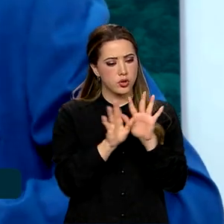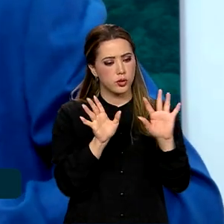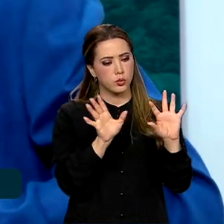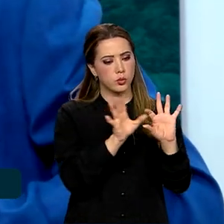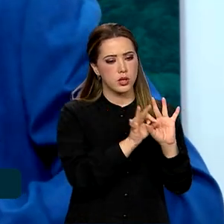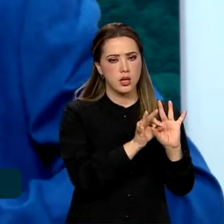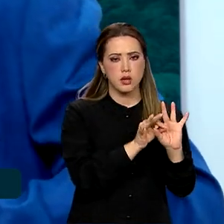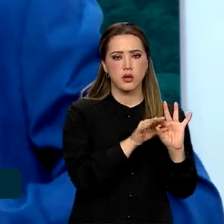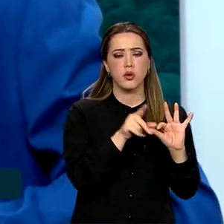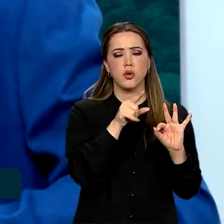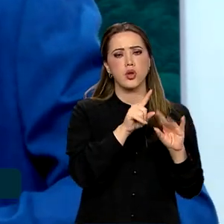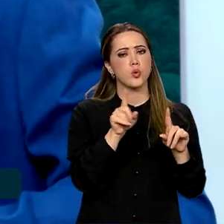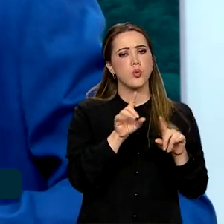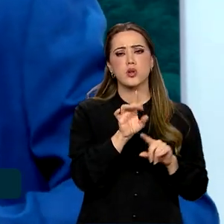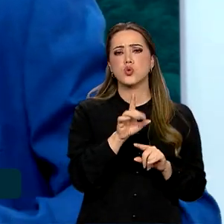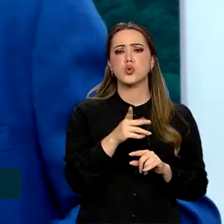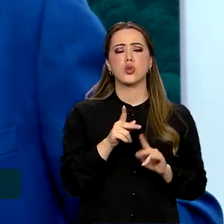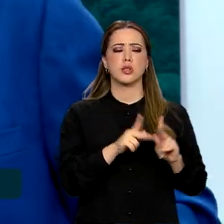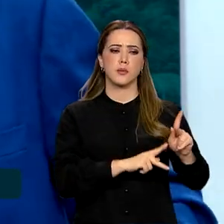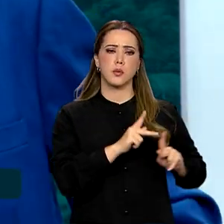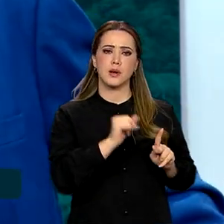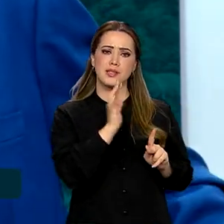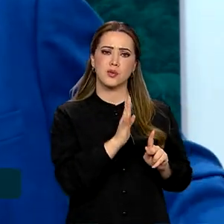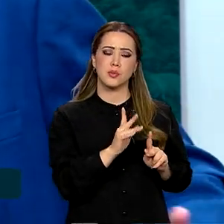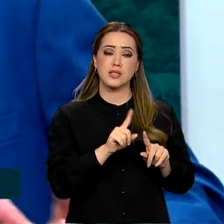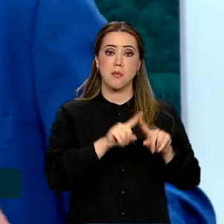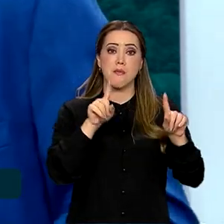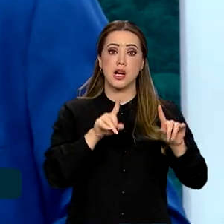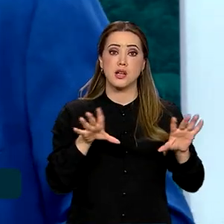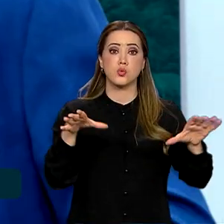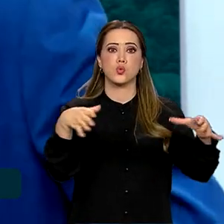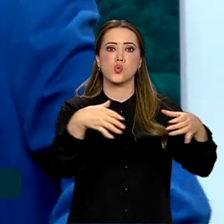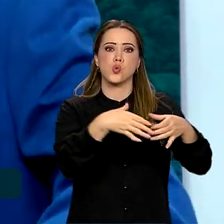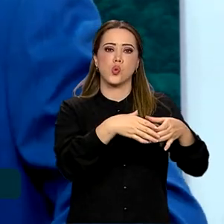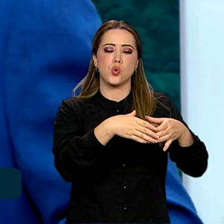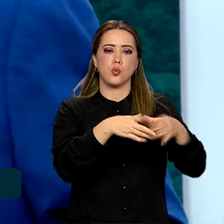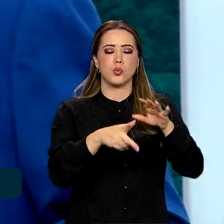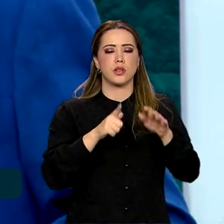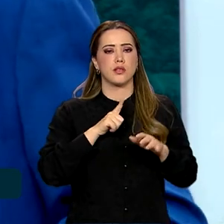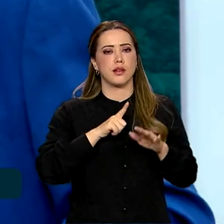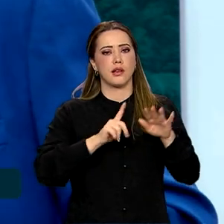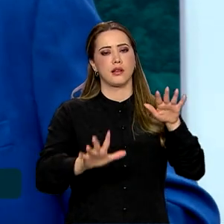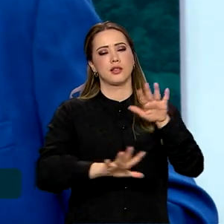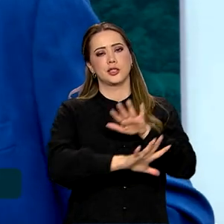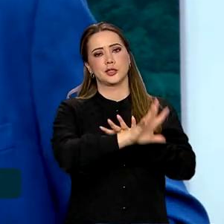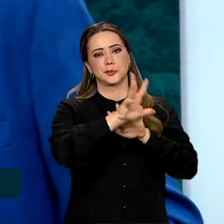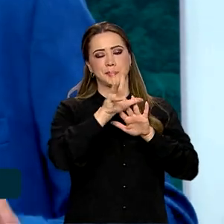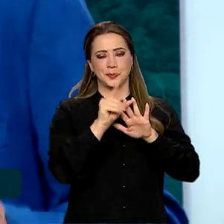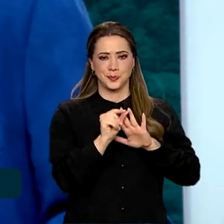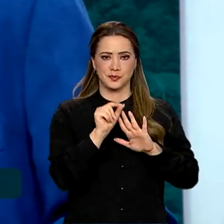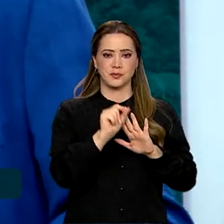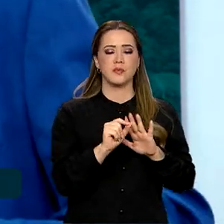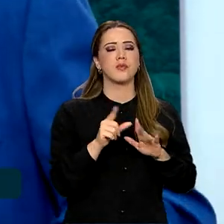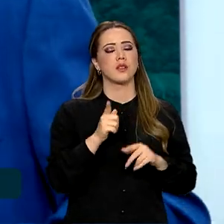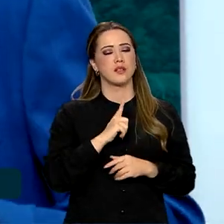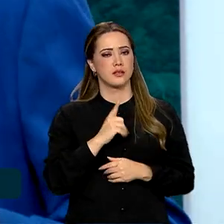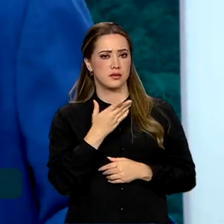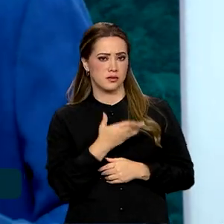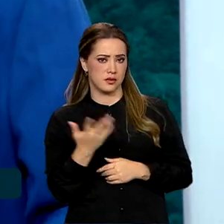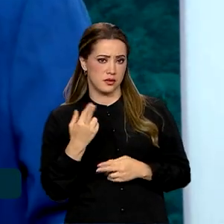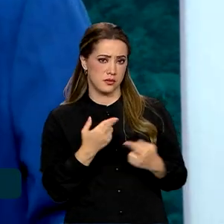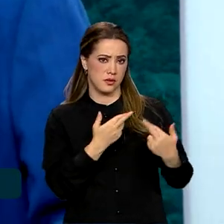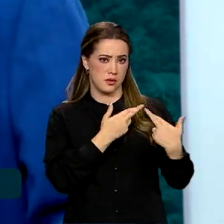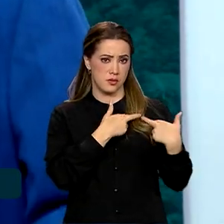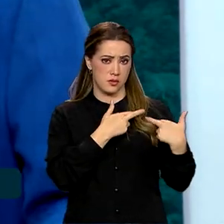não apenas do povo brasileiro, mas de toda a população de todos esses países que têm a